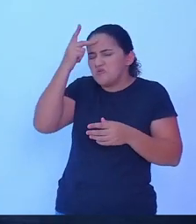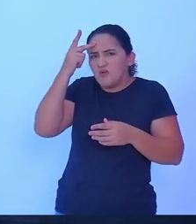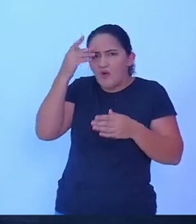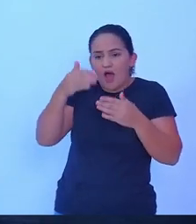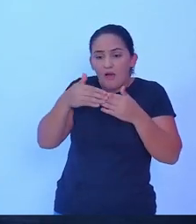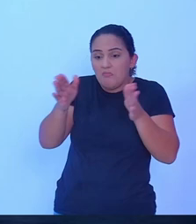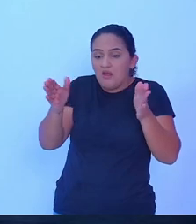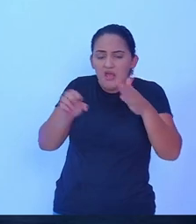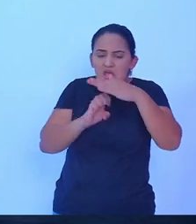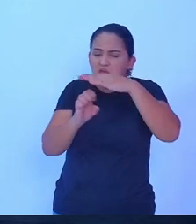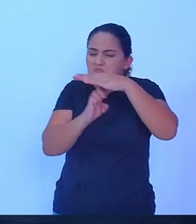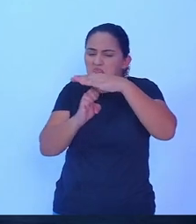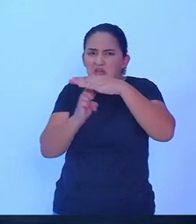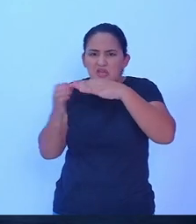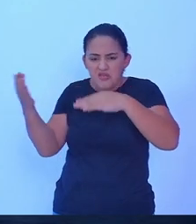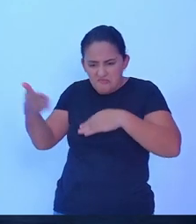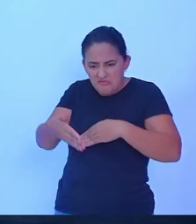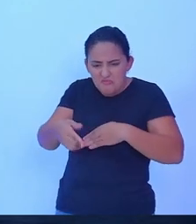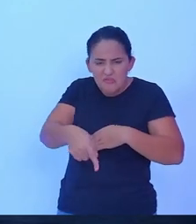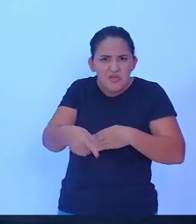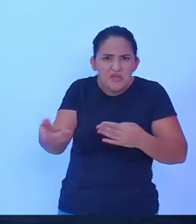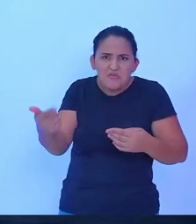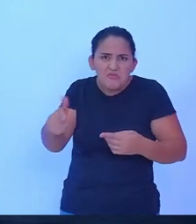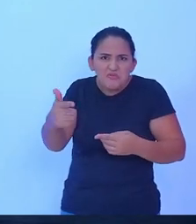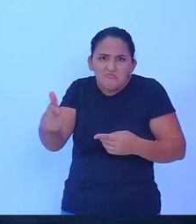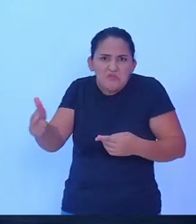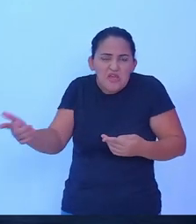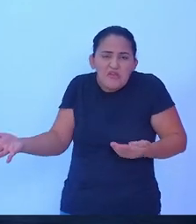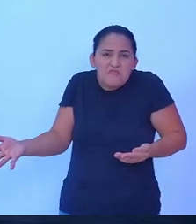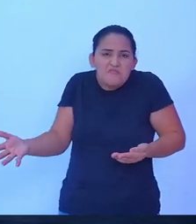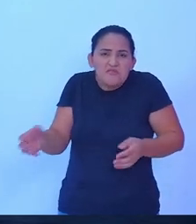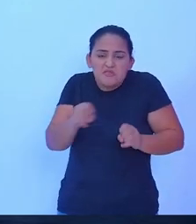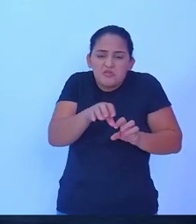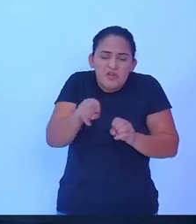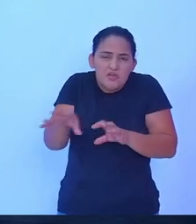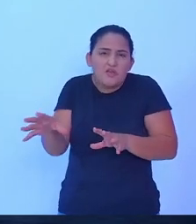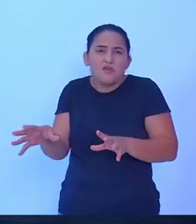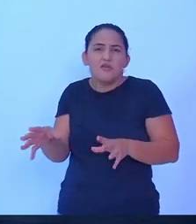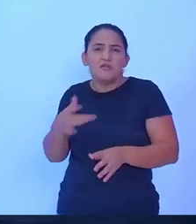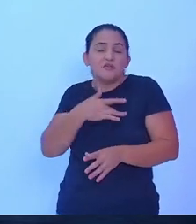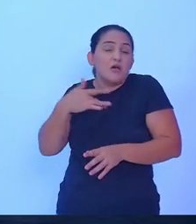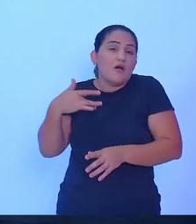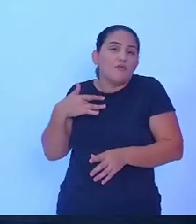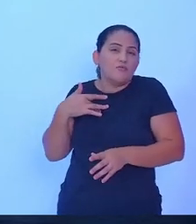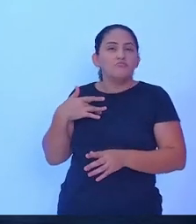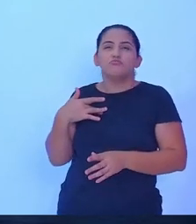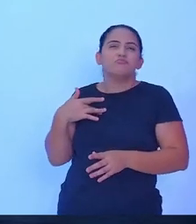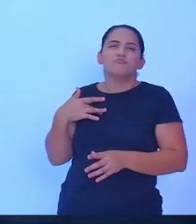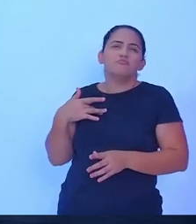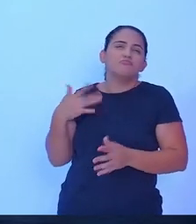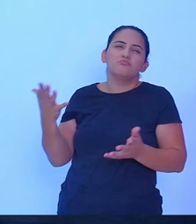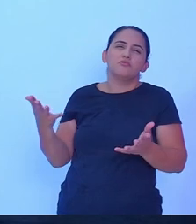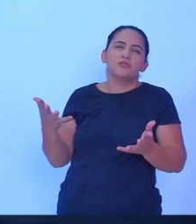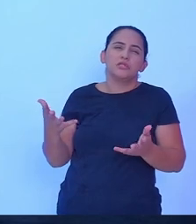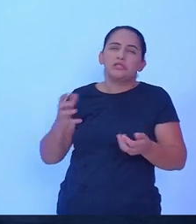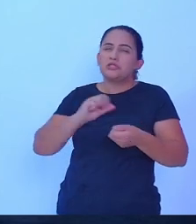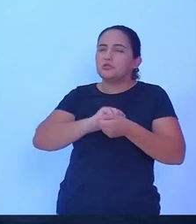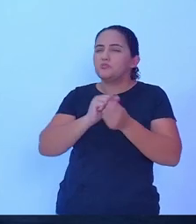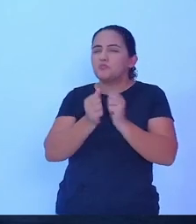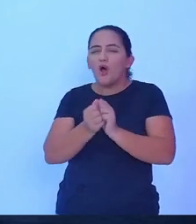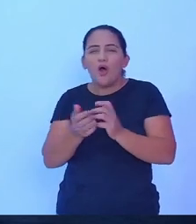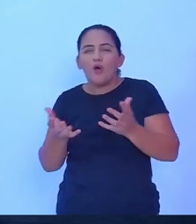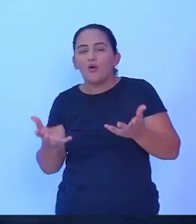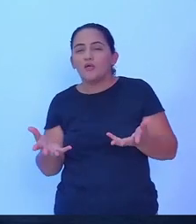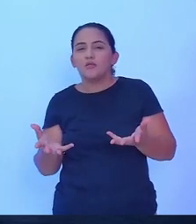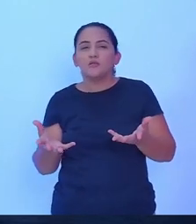hoje sofrem com a falta de educação, com a falta de saúde de qualidade, com a falta de esporte, de lazer